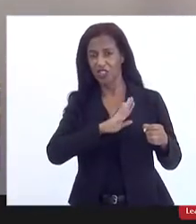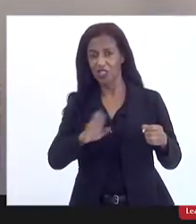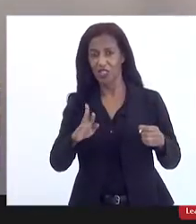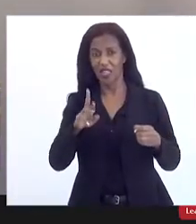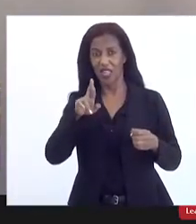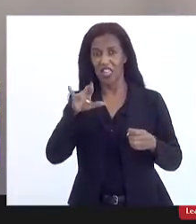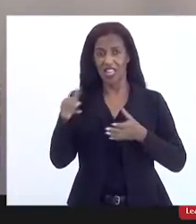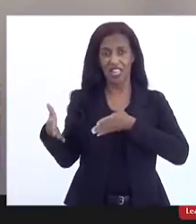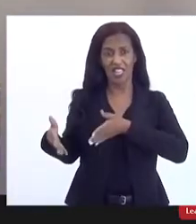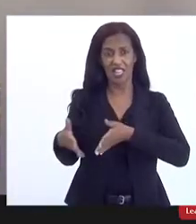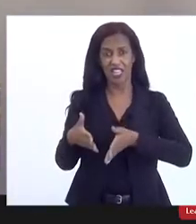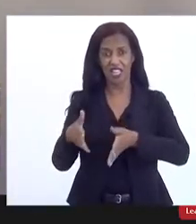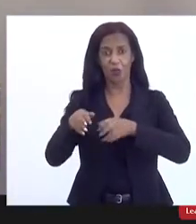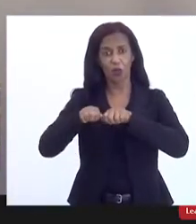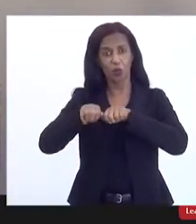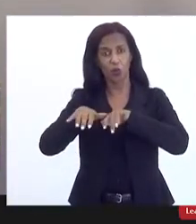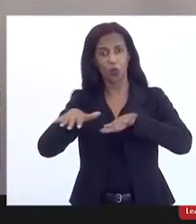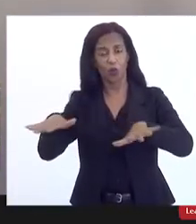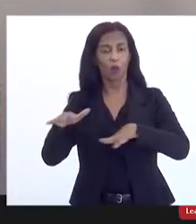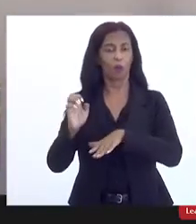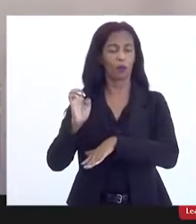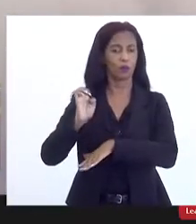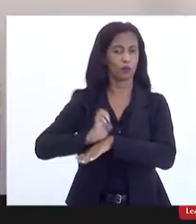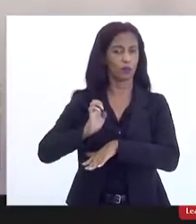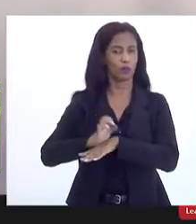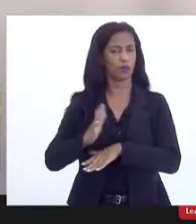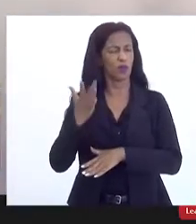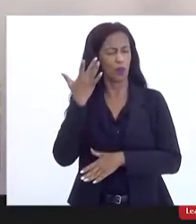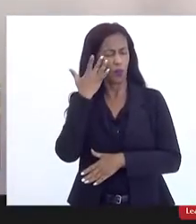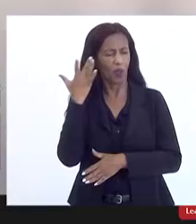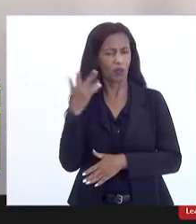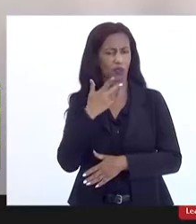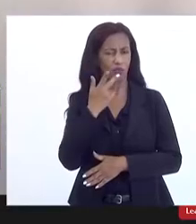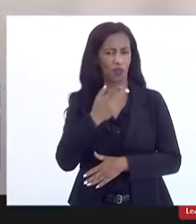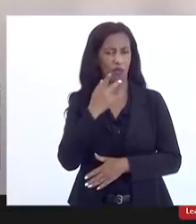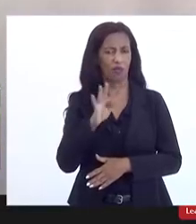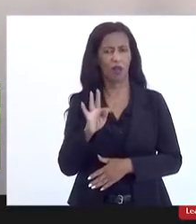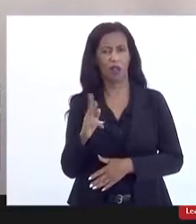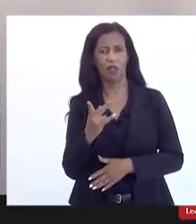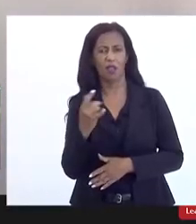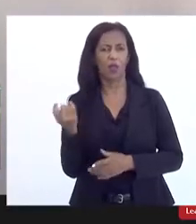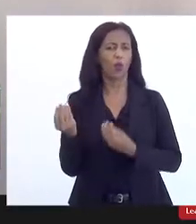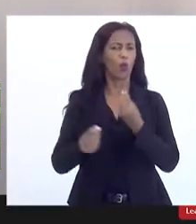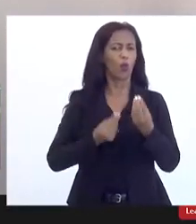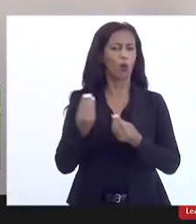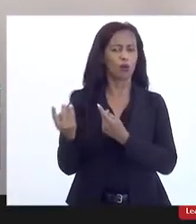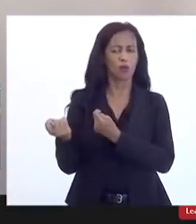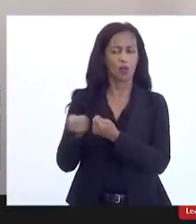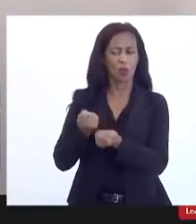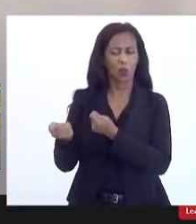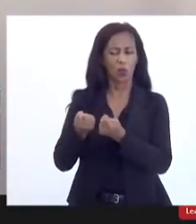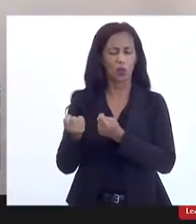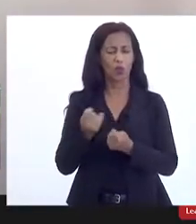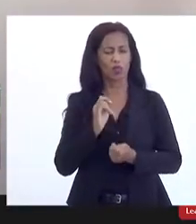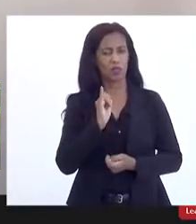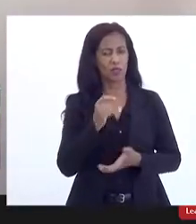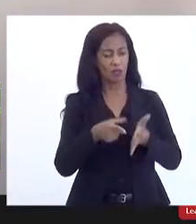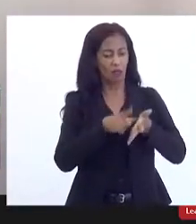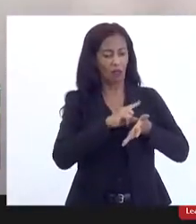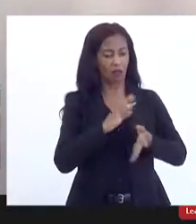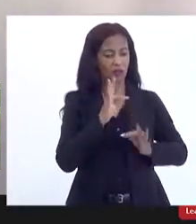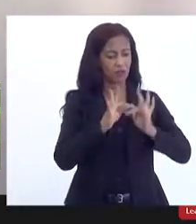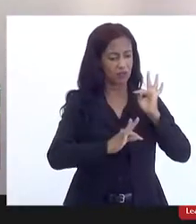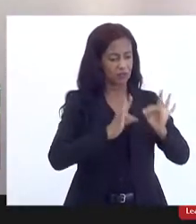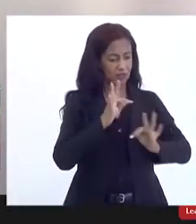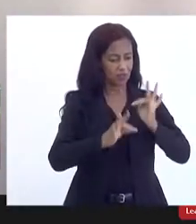de pessoas do estado então acho que Thaís trouxe o quanto se economiza tratando saneamento para depois não tratar na